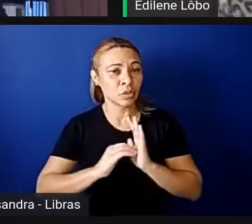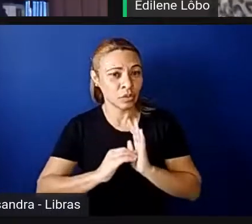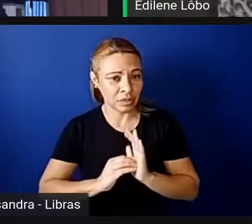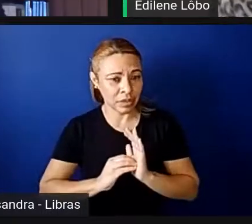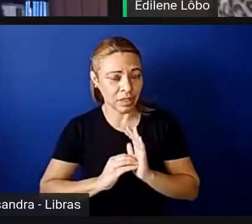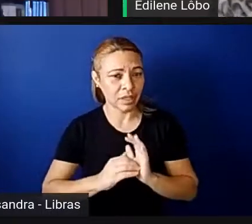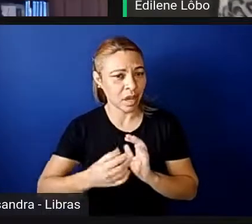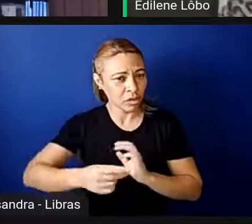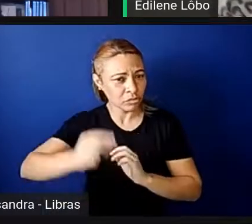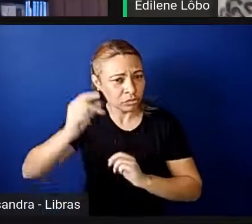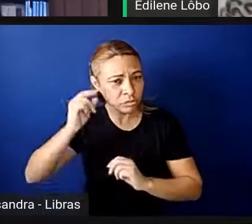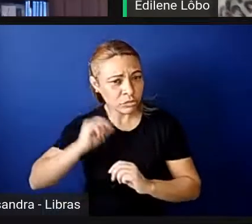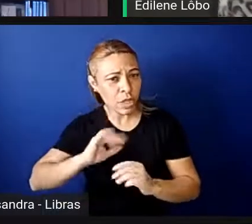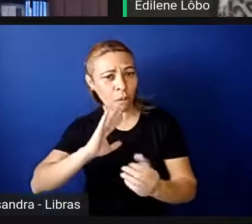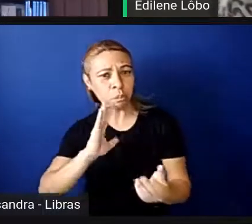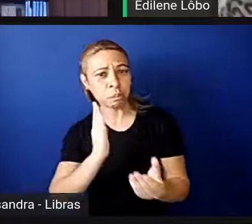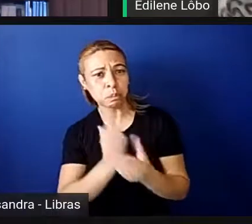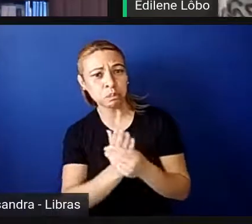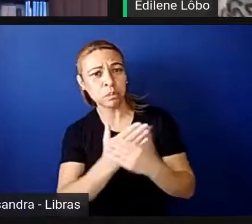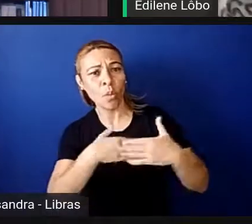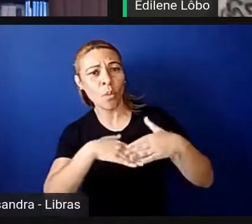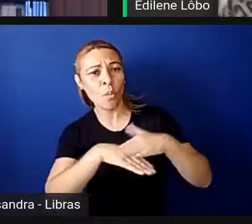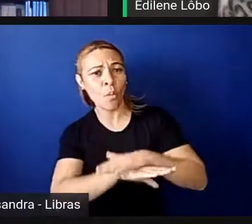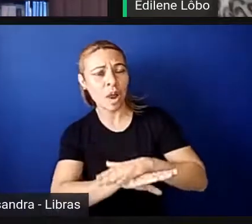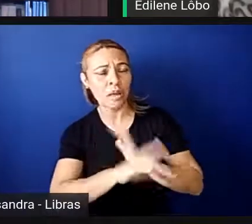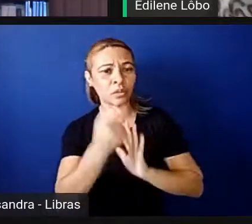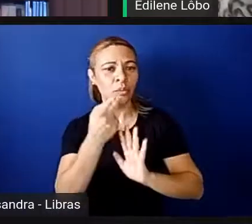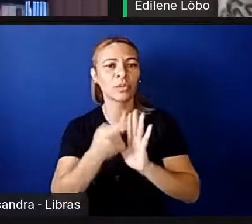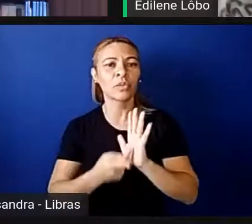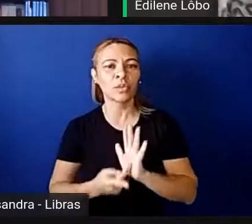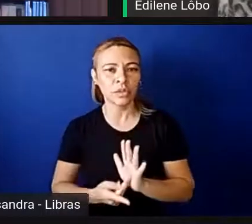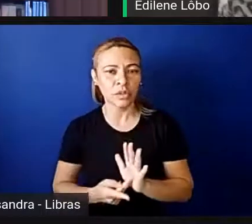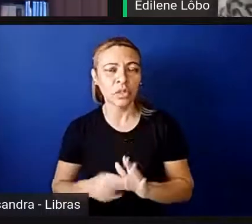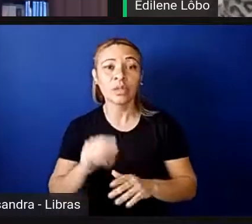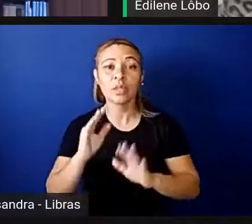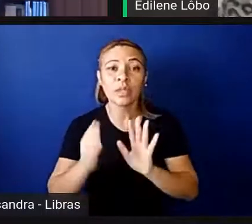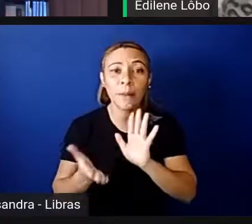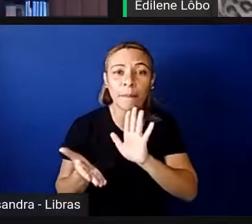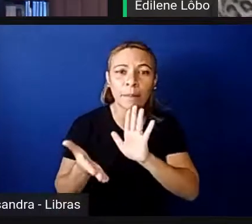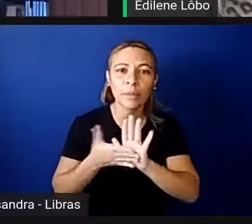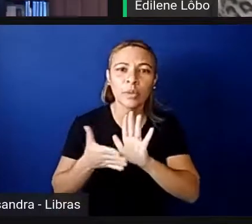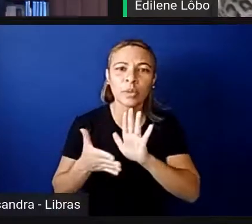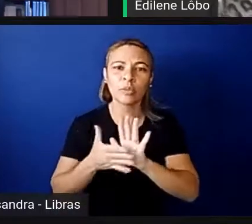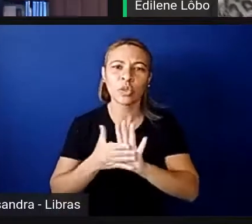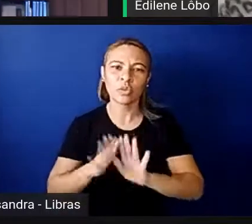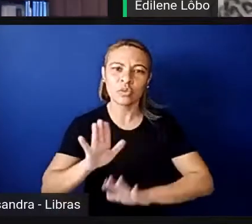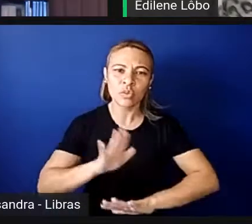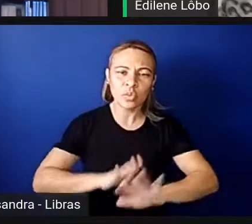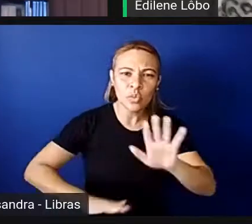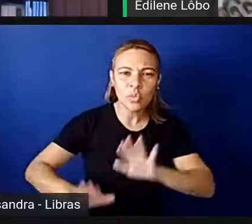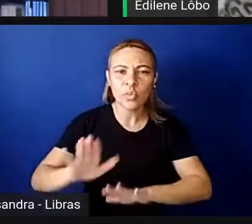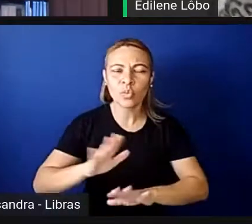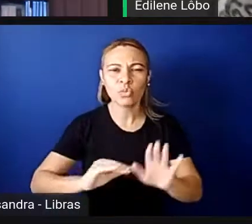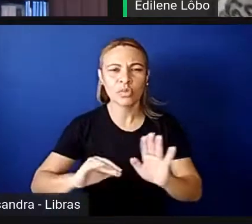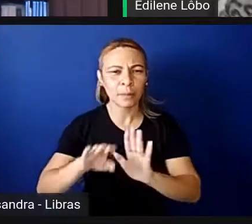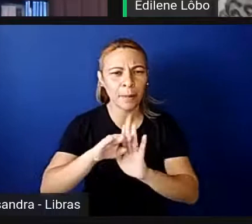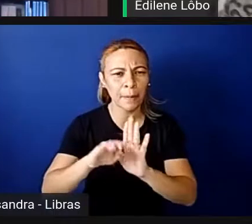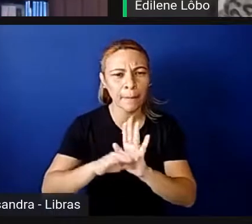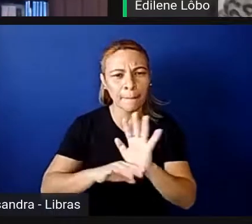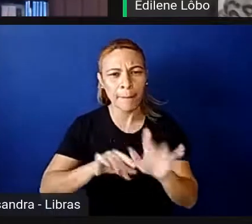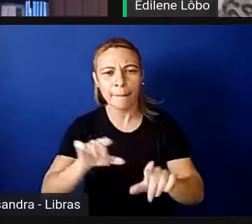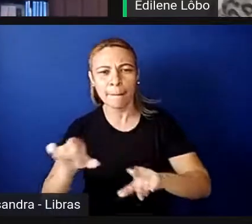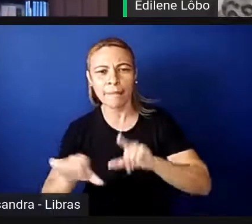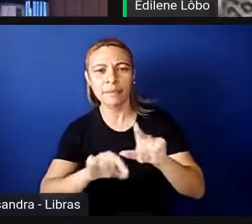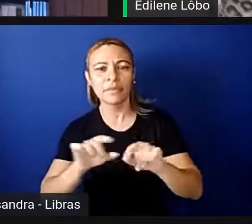encontra lá arquivado, esse projeto propunha, cuidando do devido escalonamento, propunha